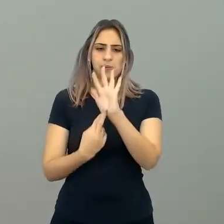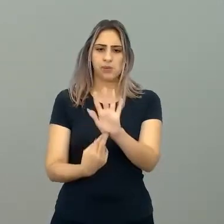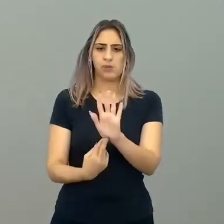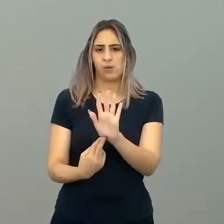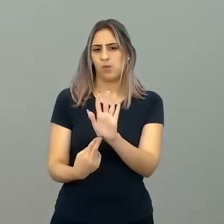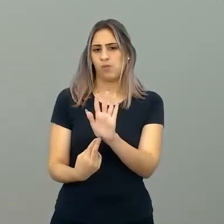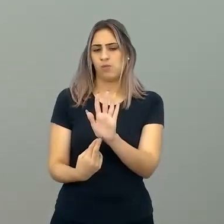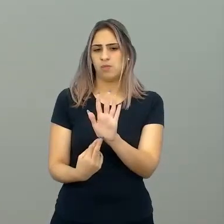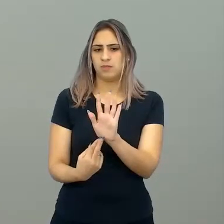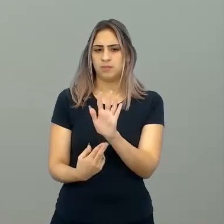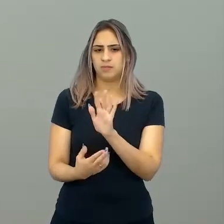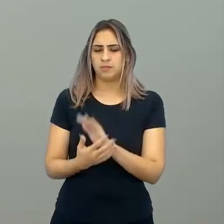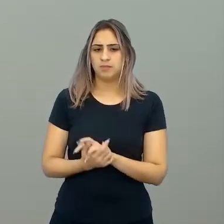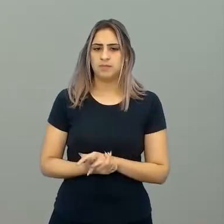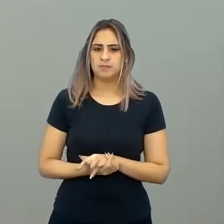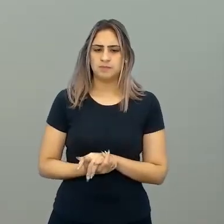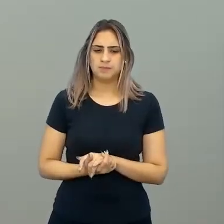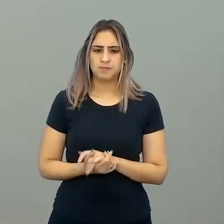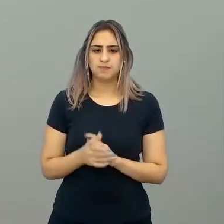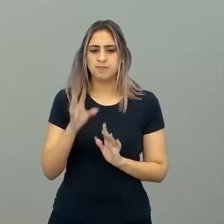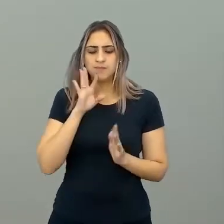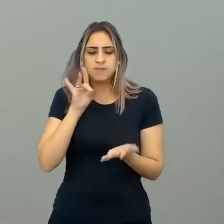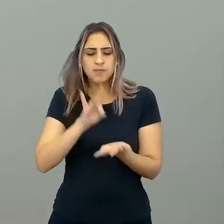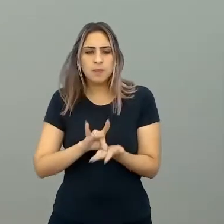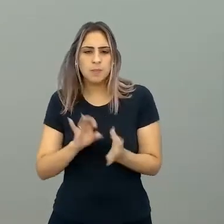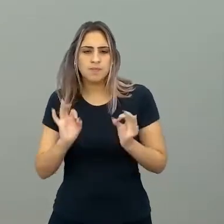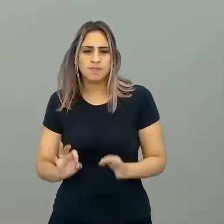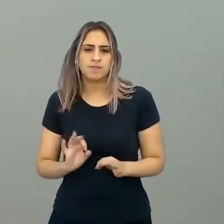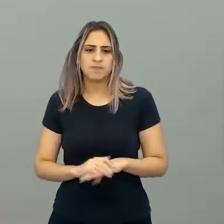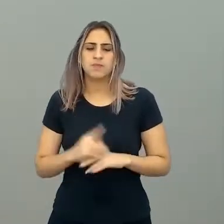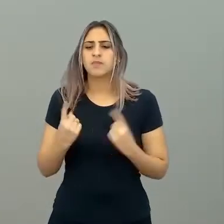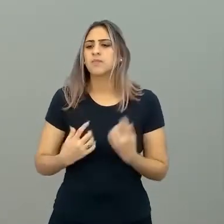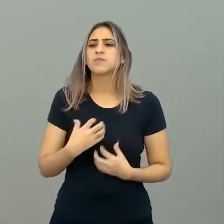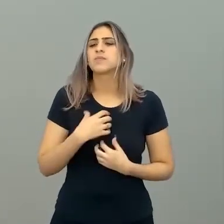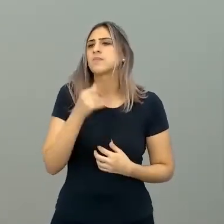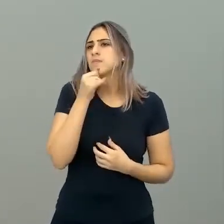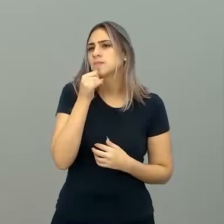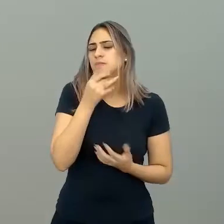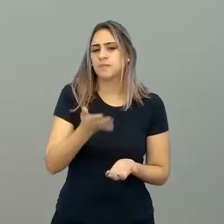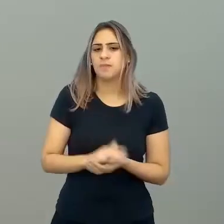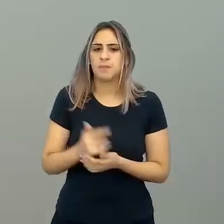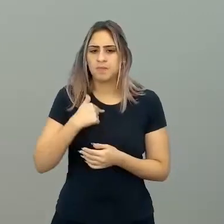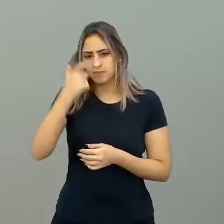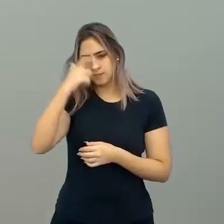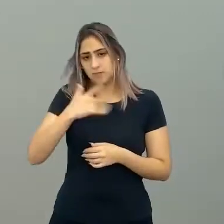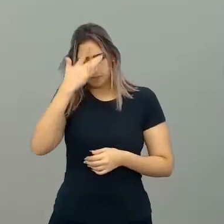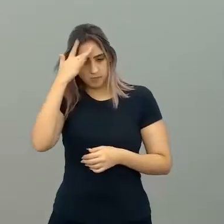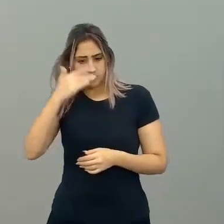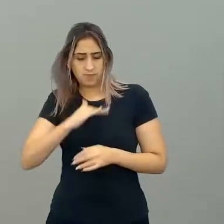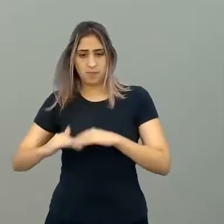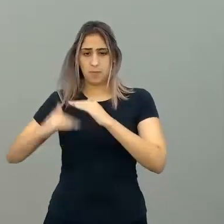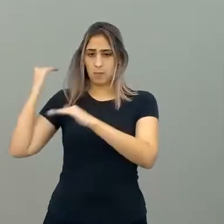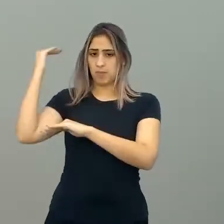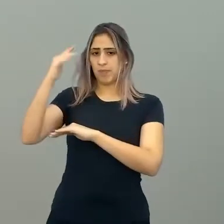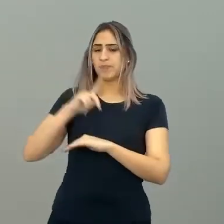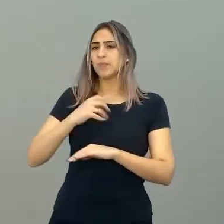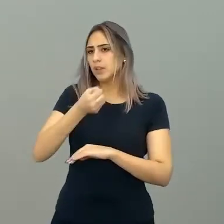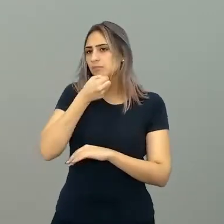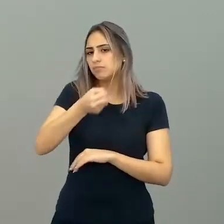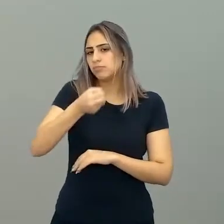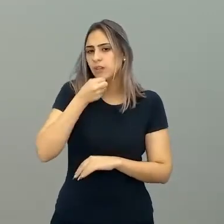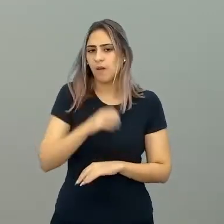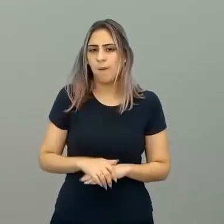fiéis. Em qual sentido? Por exemplo, eu sou uma pessoa adulta, você vem em minha entrevista.